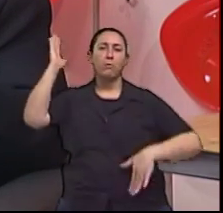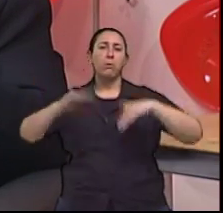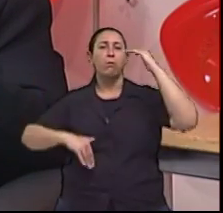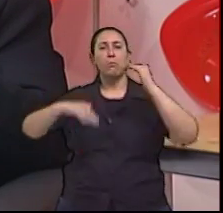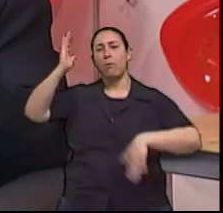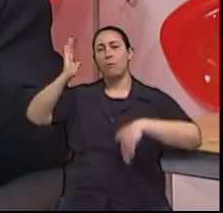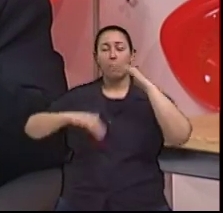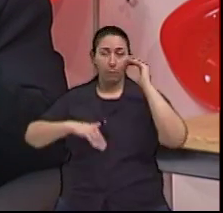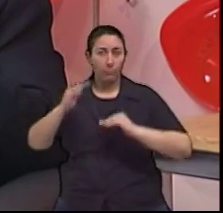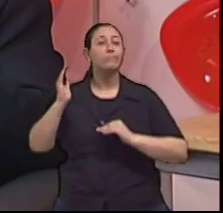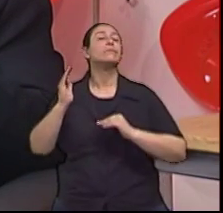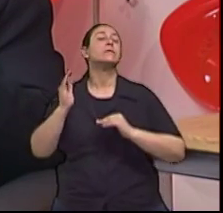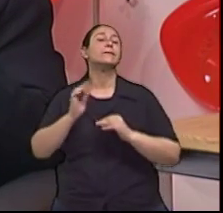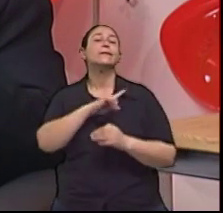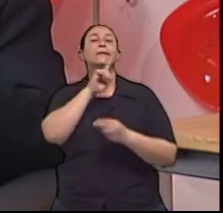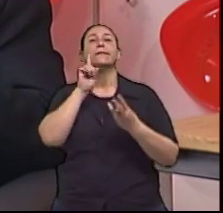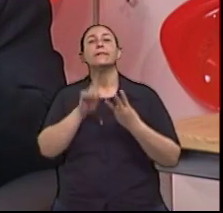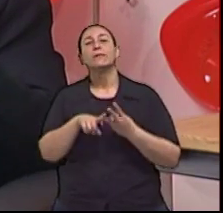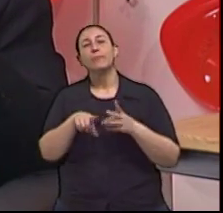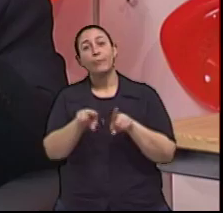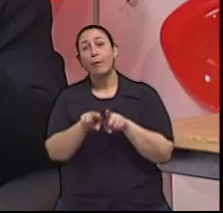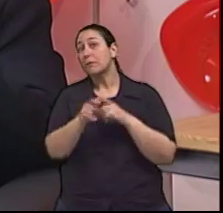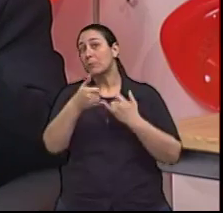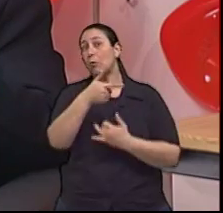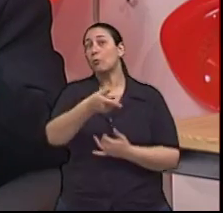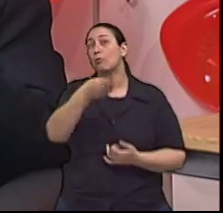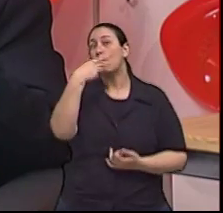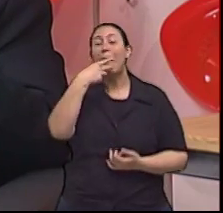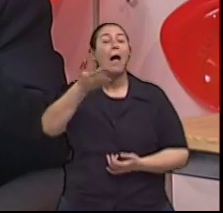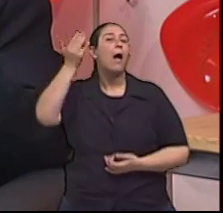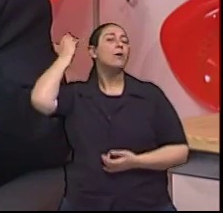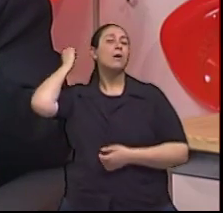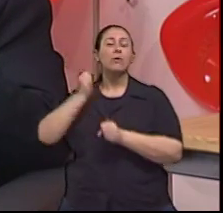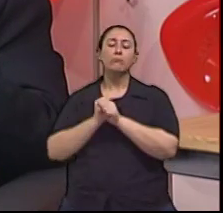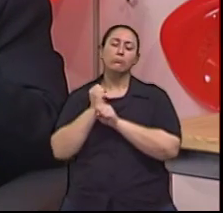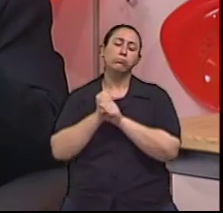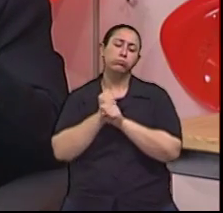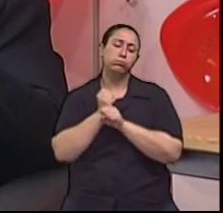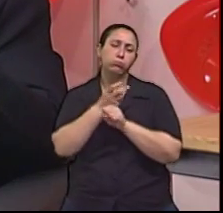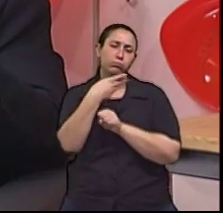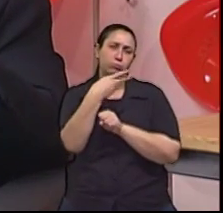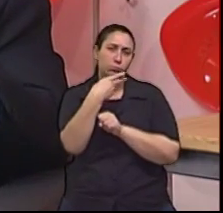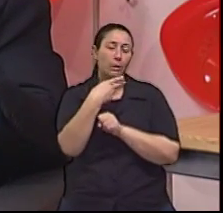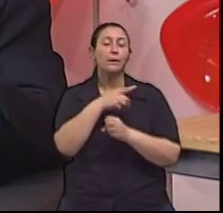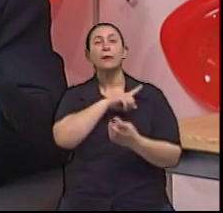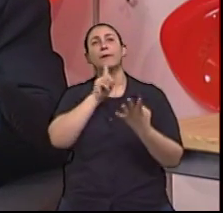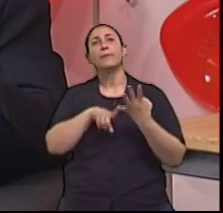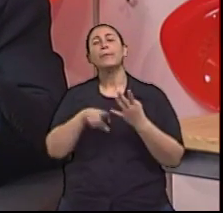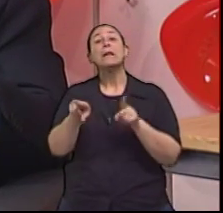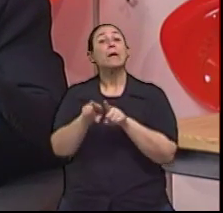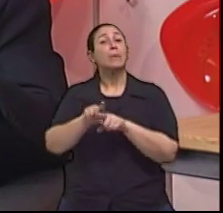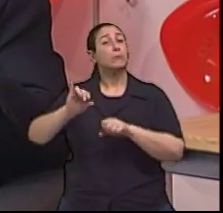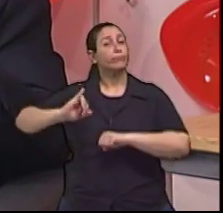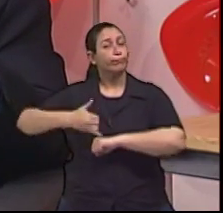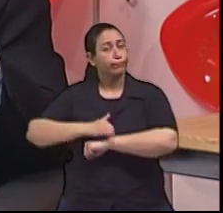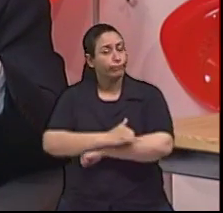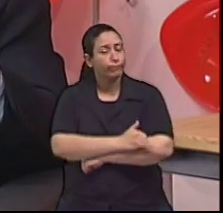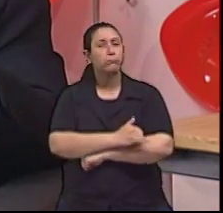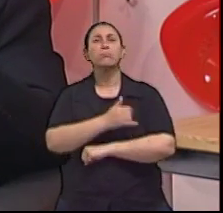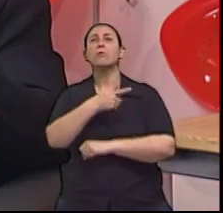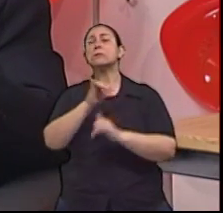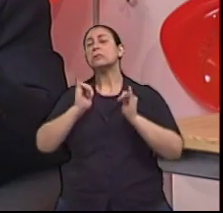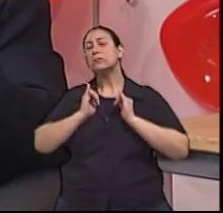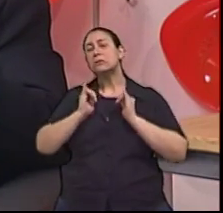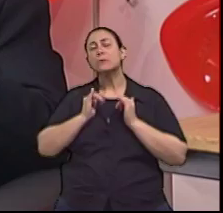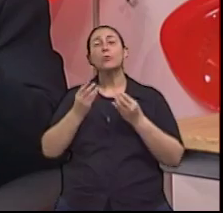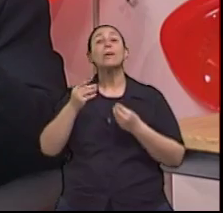tratado adequadamente. Ele fuma ou fumou muito durante a sua vida, obeso, sedentário, come muito